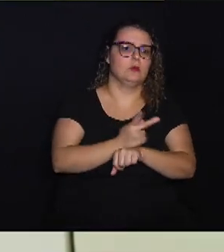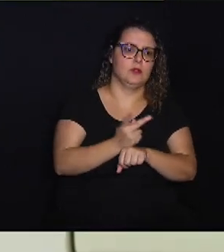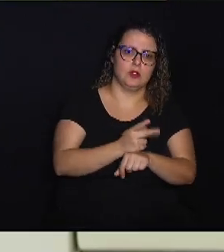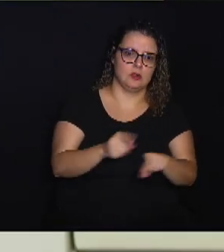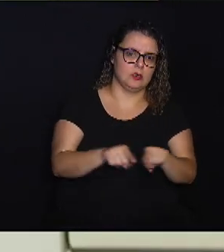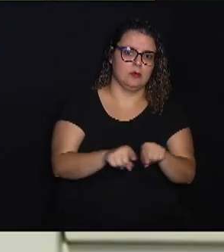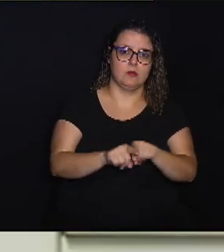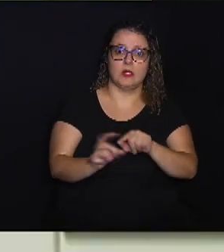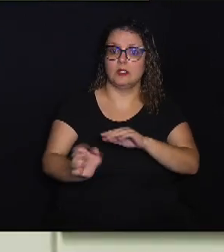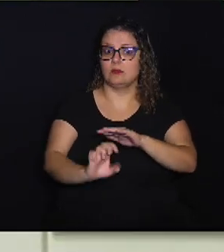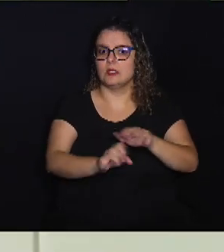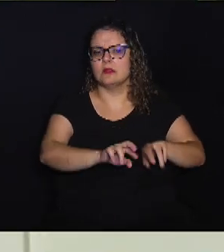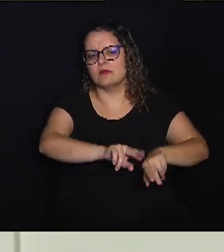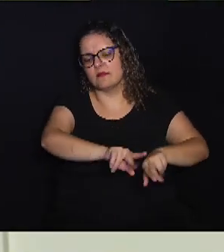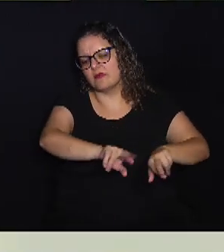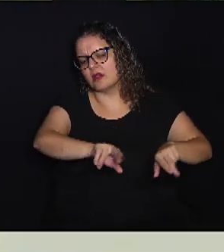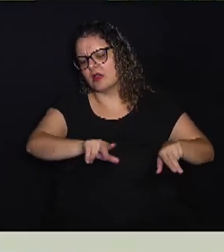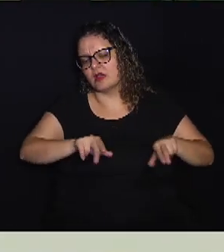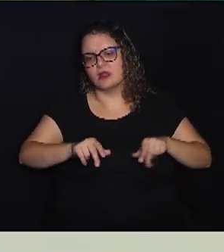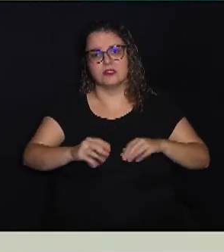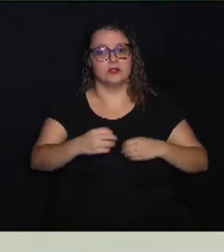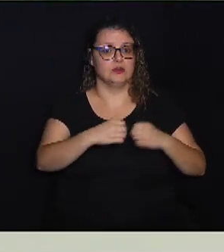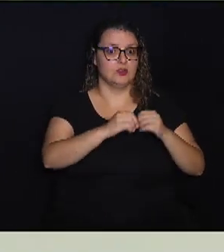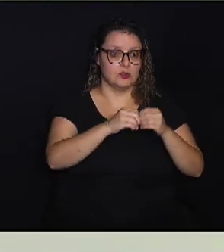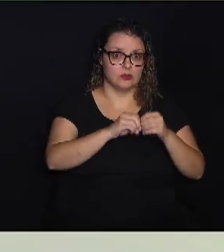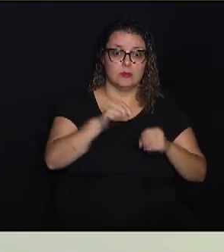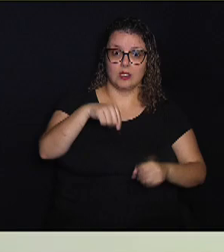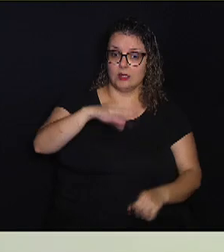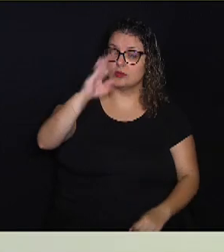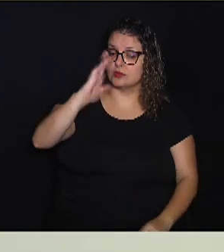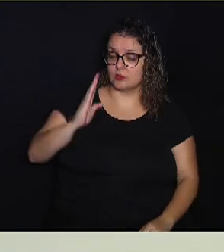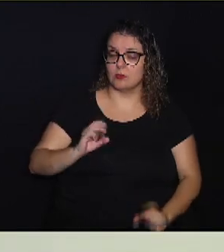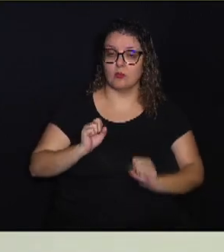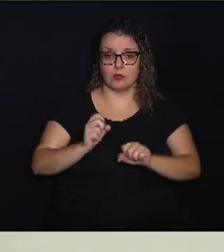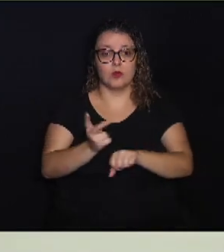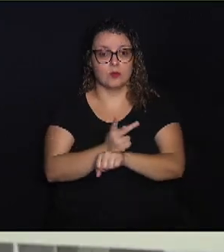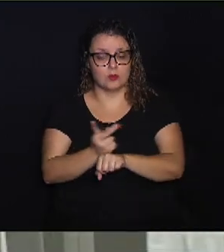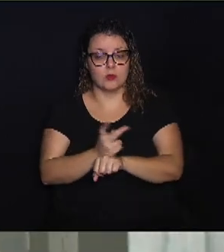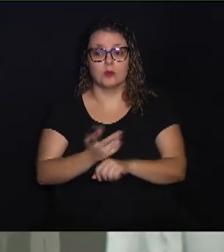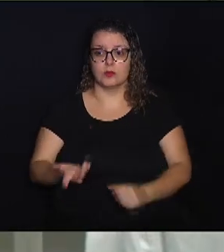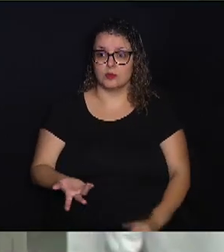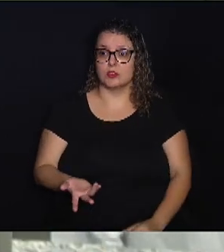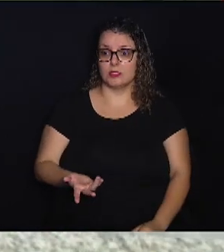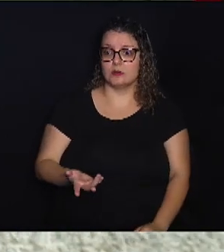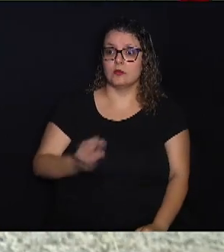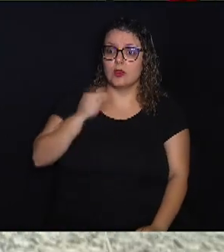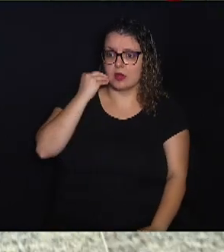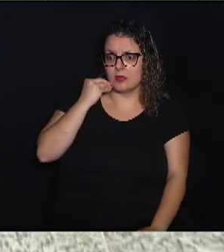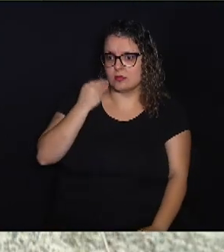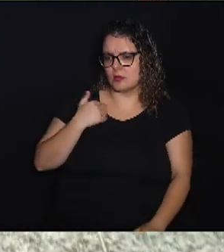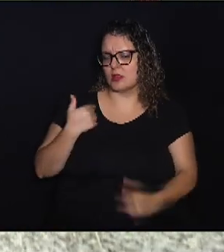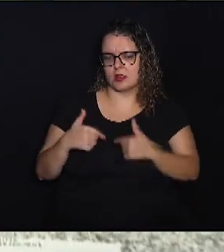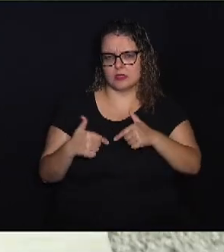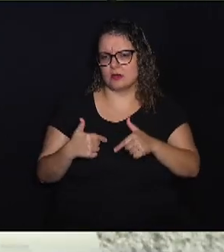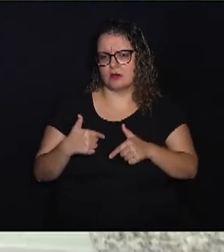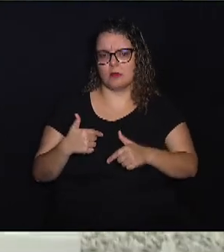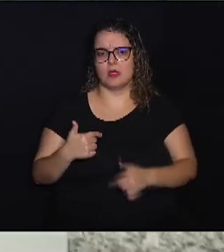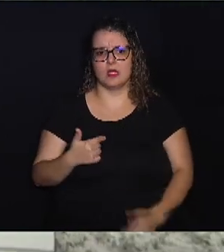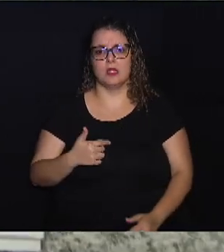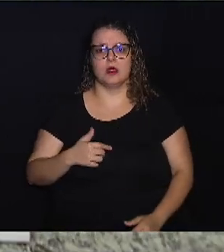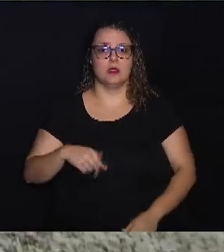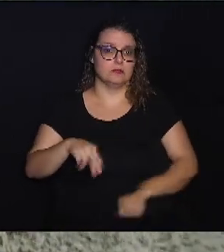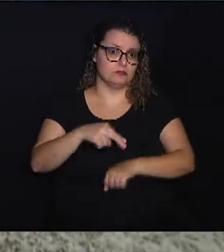empresas, tem várias empresas com laboratórios já no Brasil, que eles podem procurar expertise e trabalhar em laboratórios nacionais,